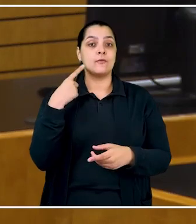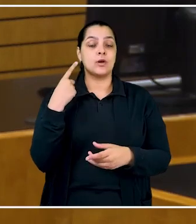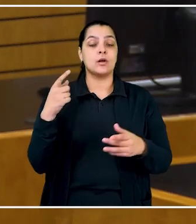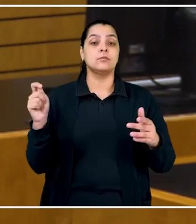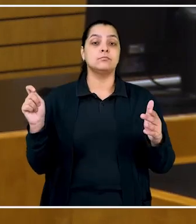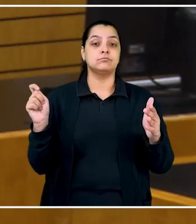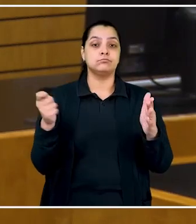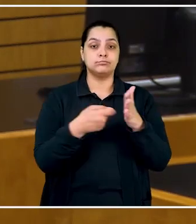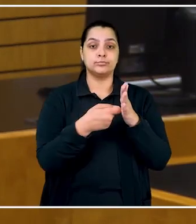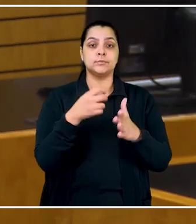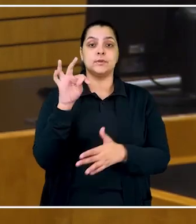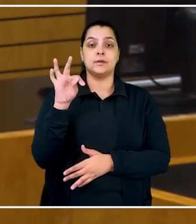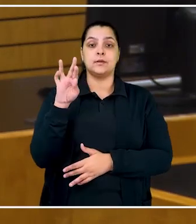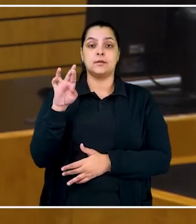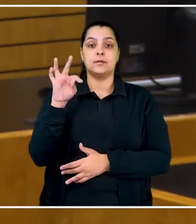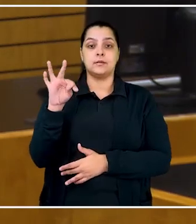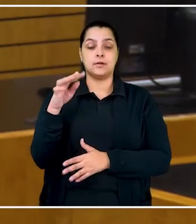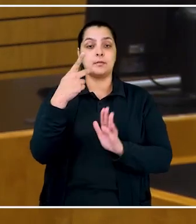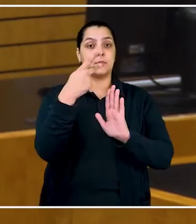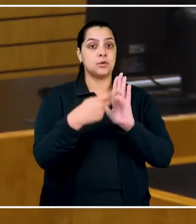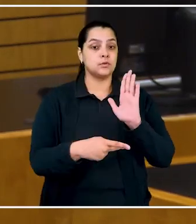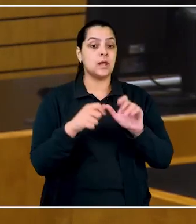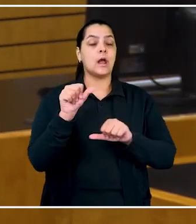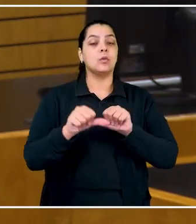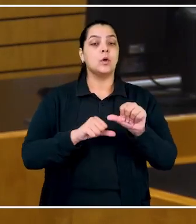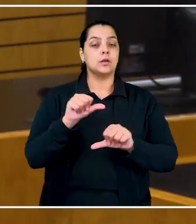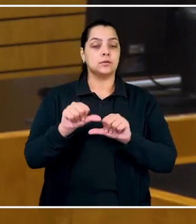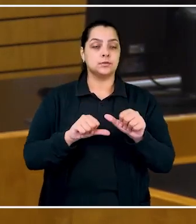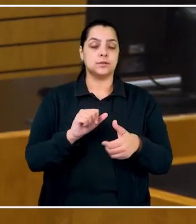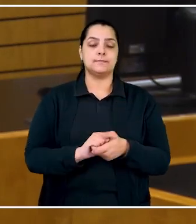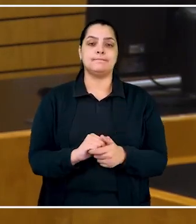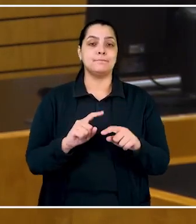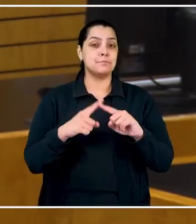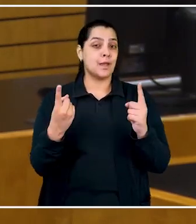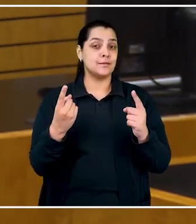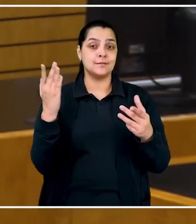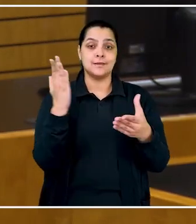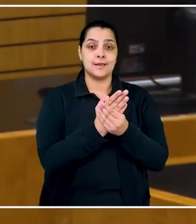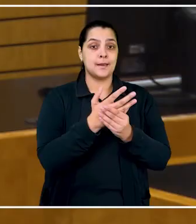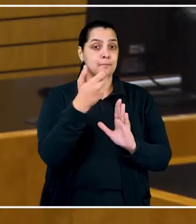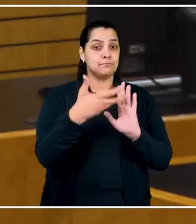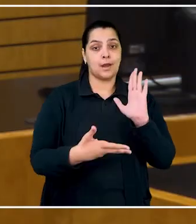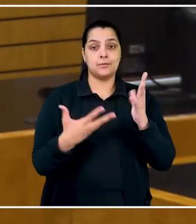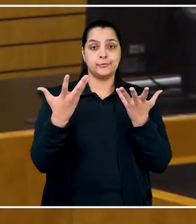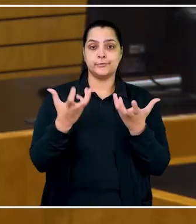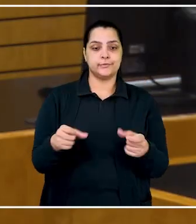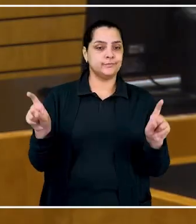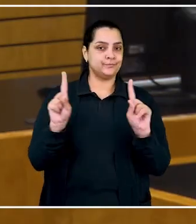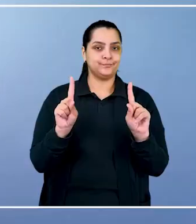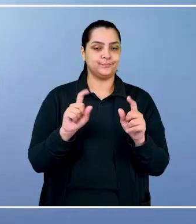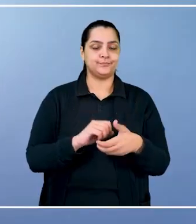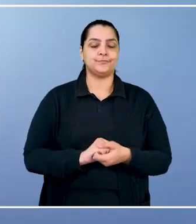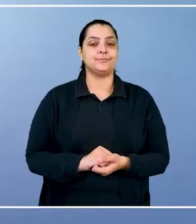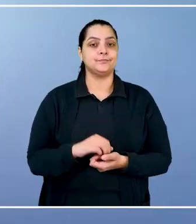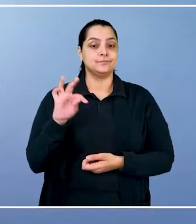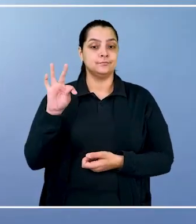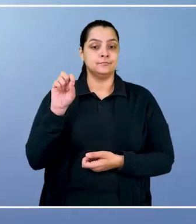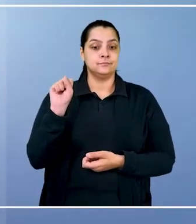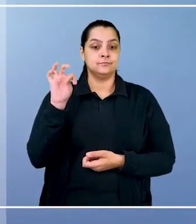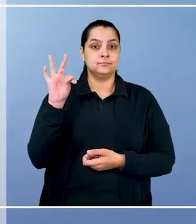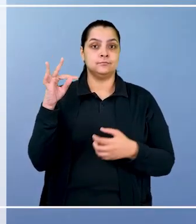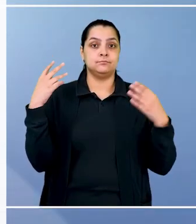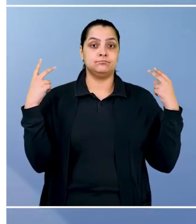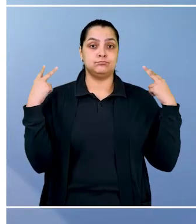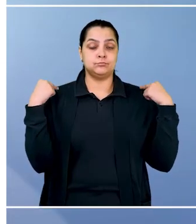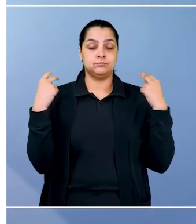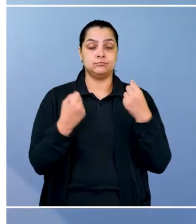recurso no TRT e juntou a procuração atualizada. Mas os embargos foram negados. No TST, o